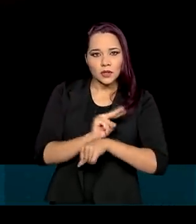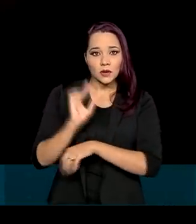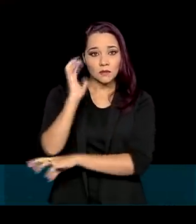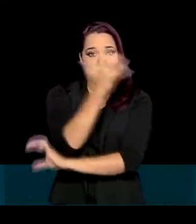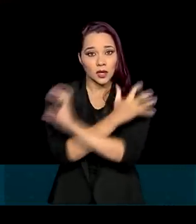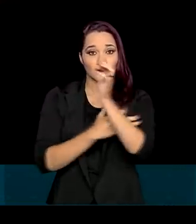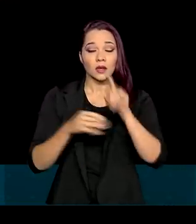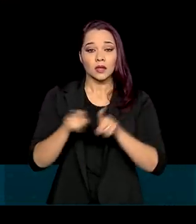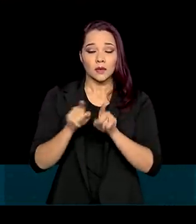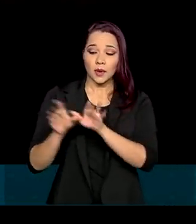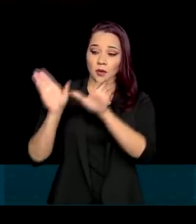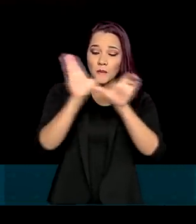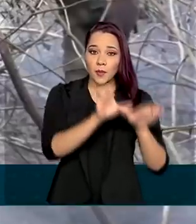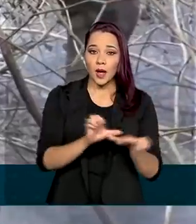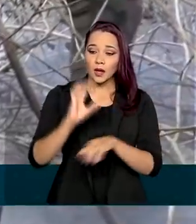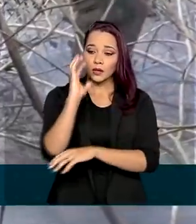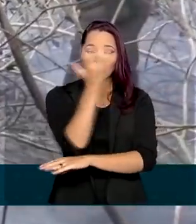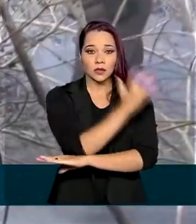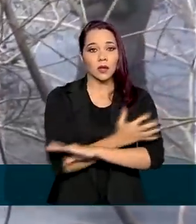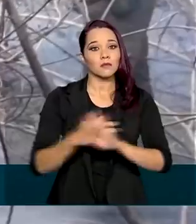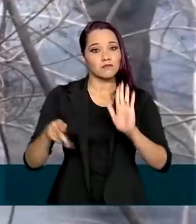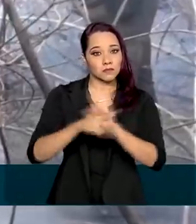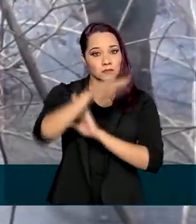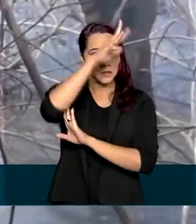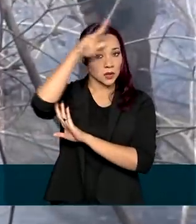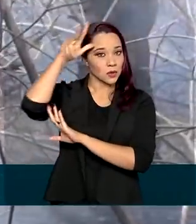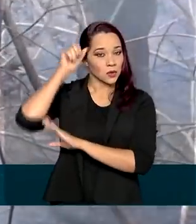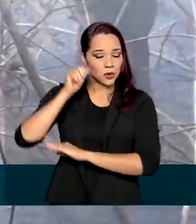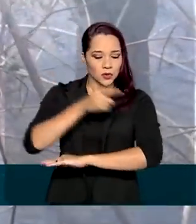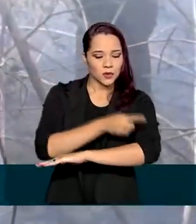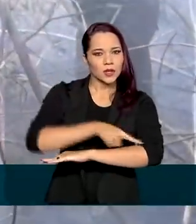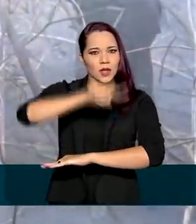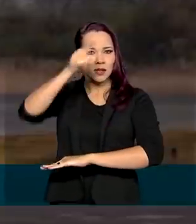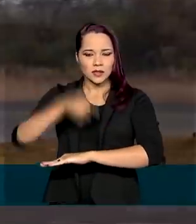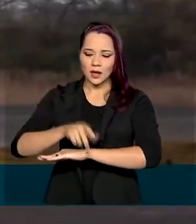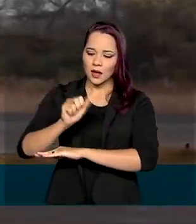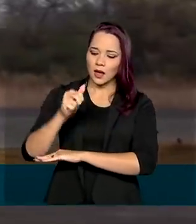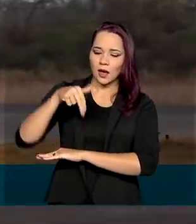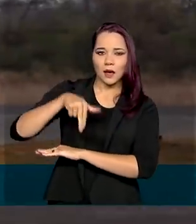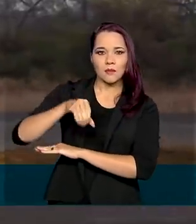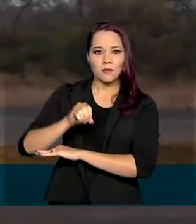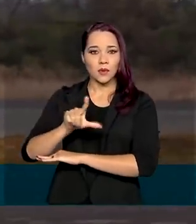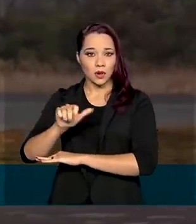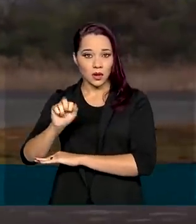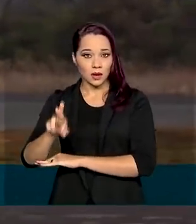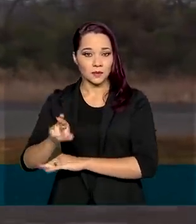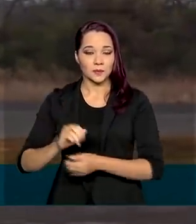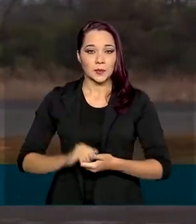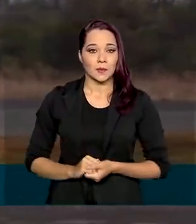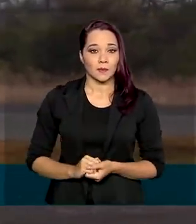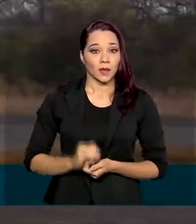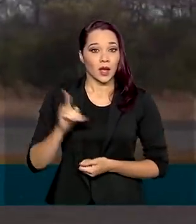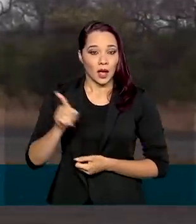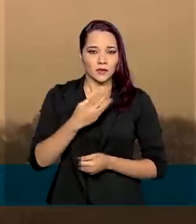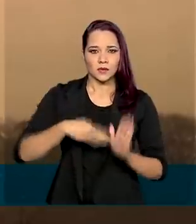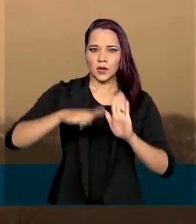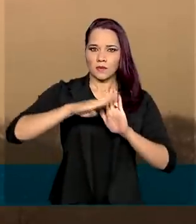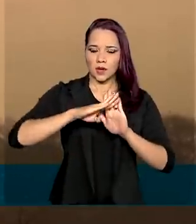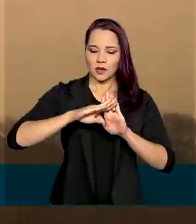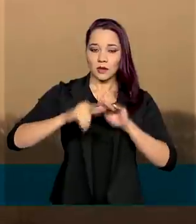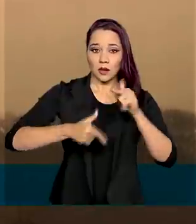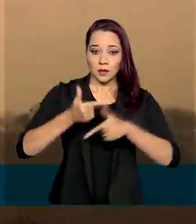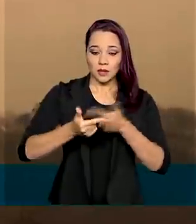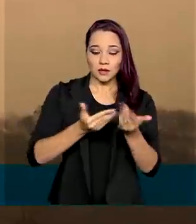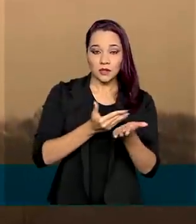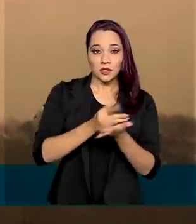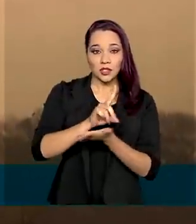do Parque Nacional do Pantanal Mato Grossense e da Serra do Amular. As Forças Armadas atuam desde 25 de